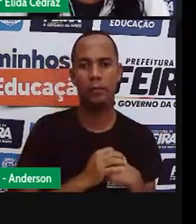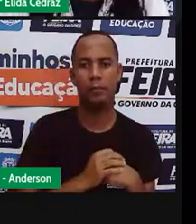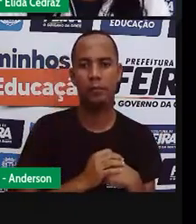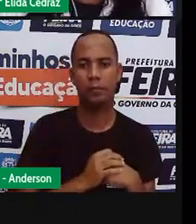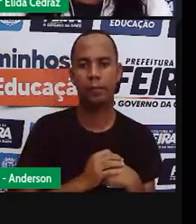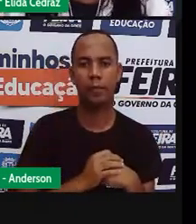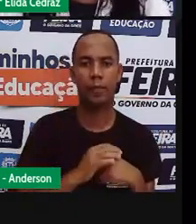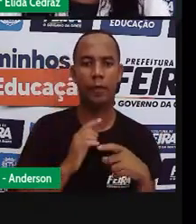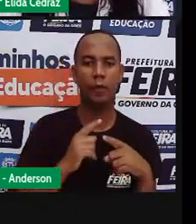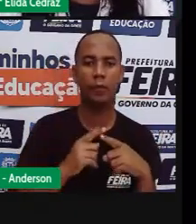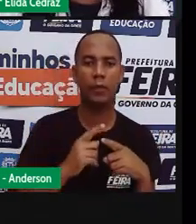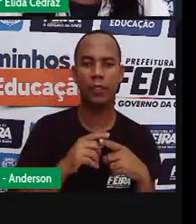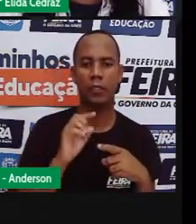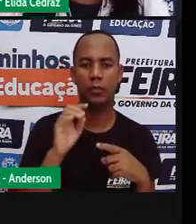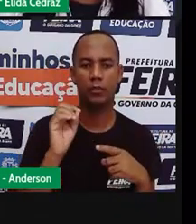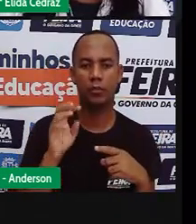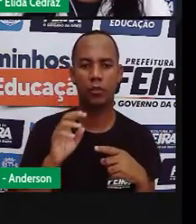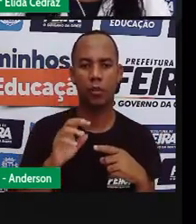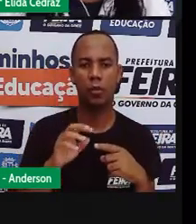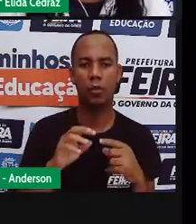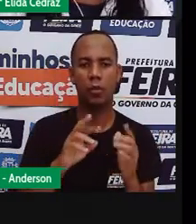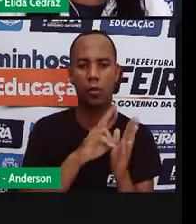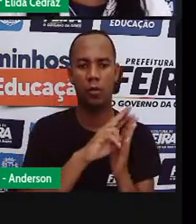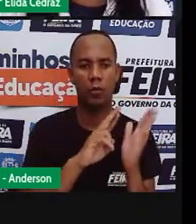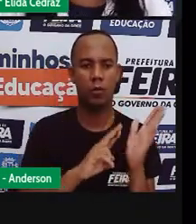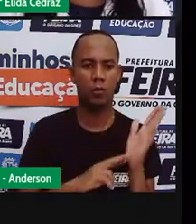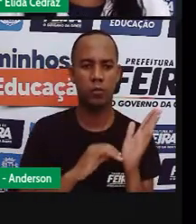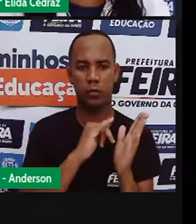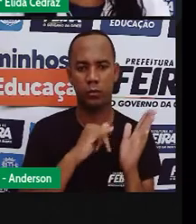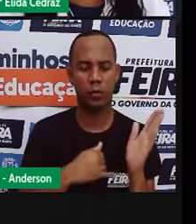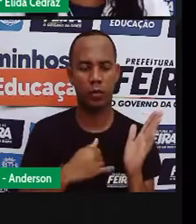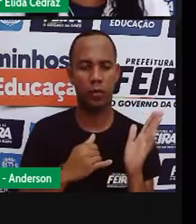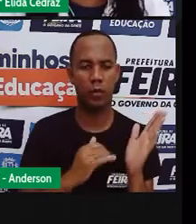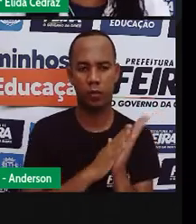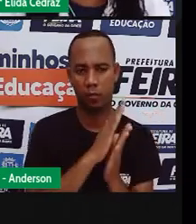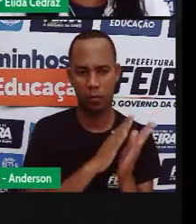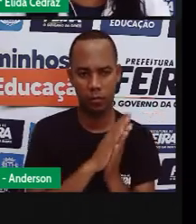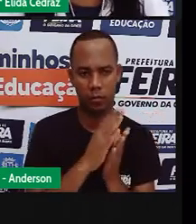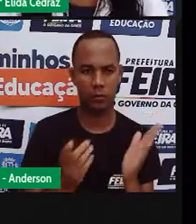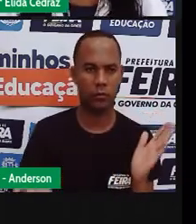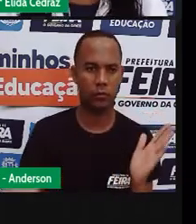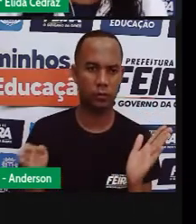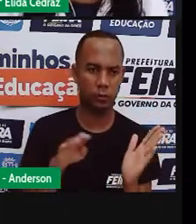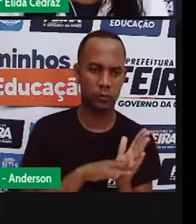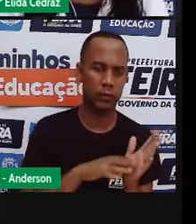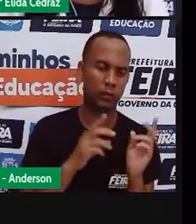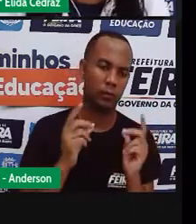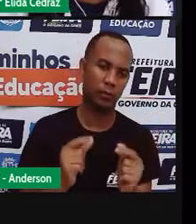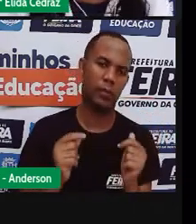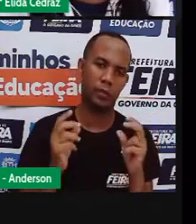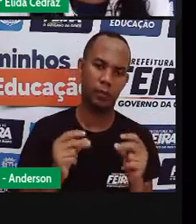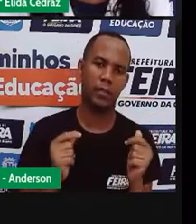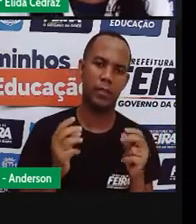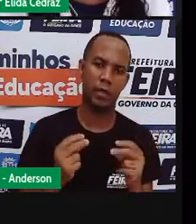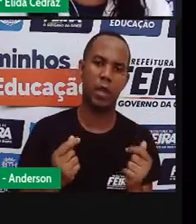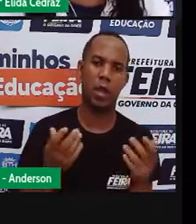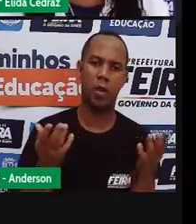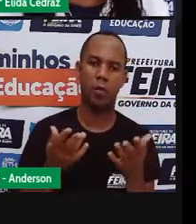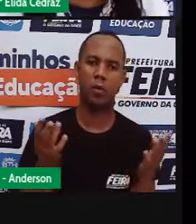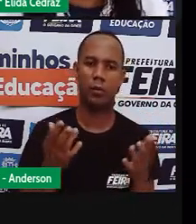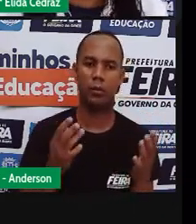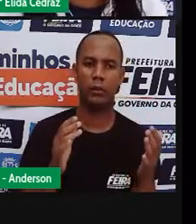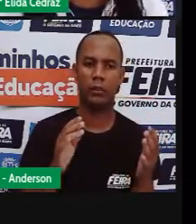jornal de suporte impresso demoraria muito tempo pra gente saber a gente vai ter que esperar sair nos